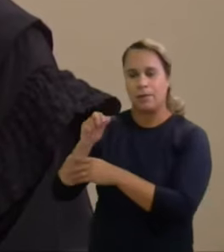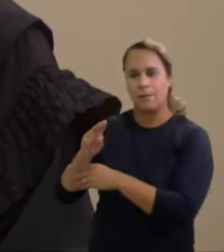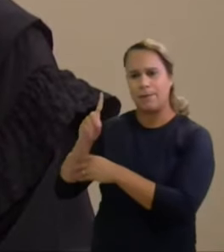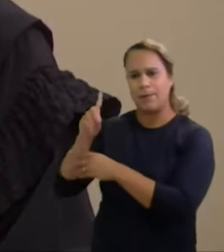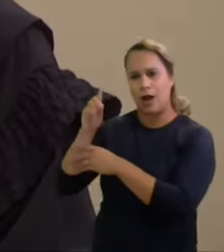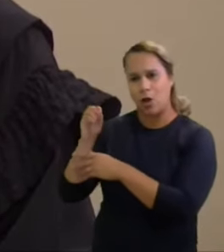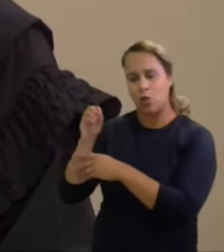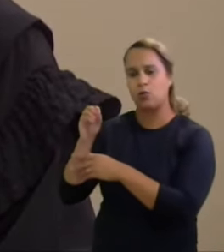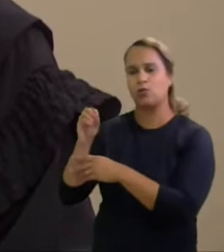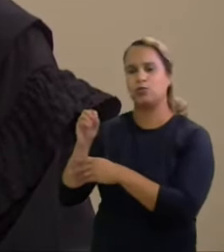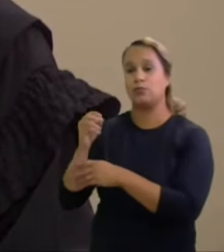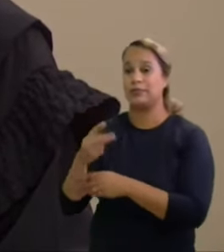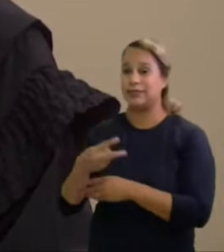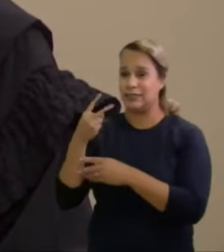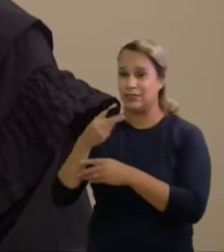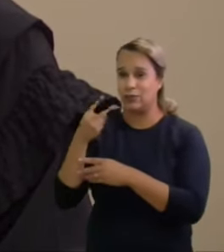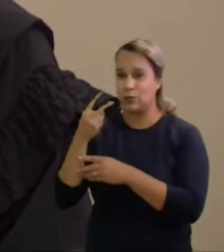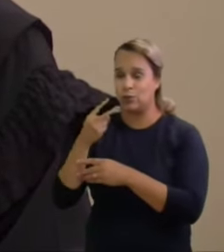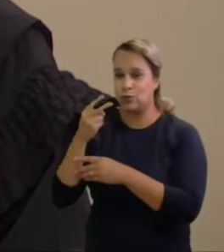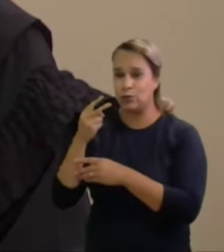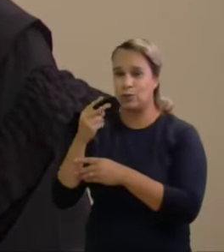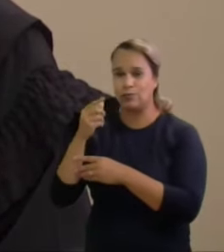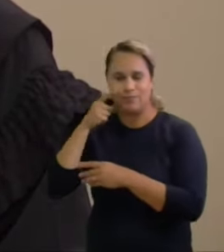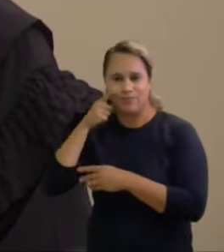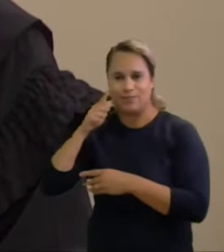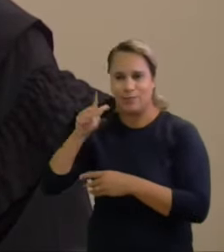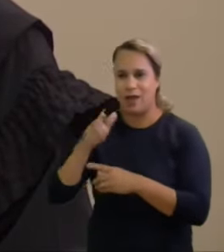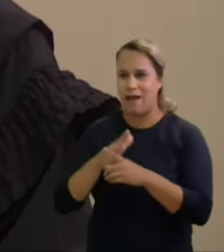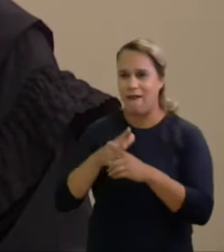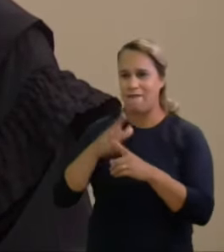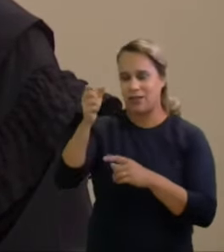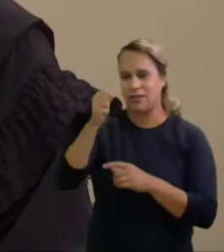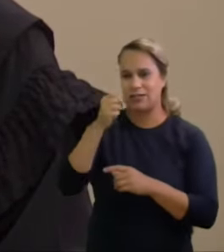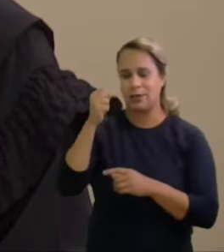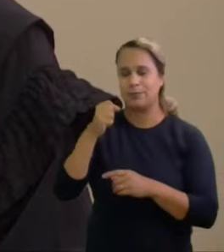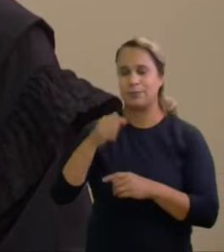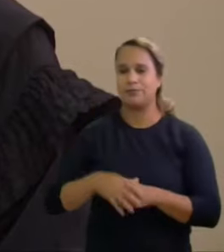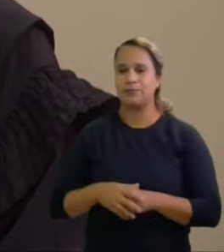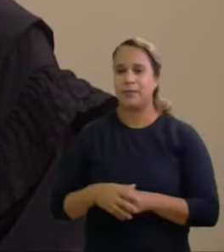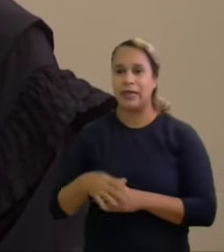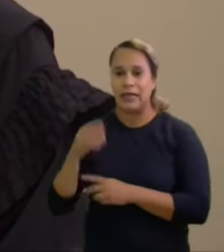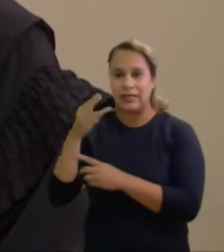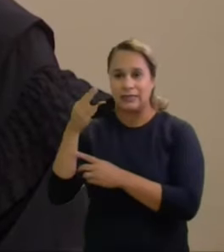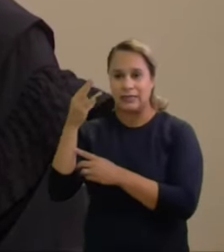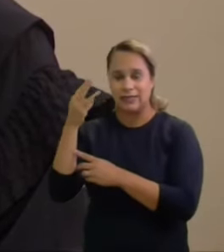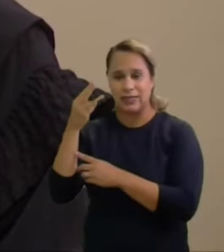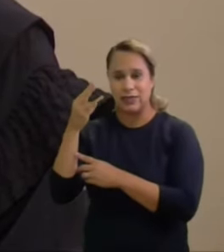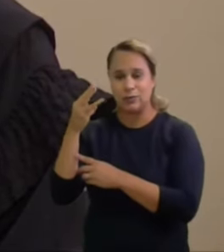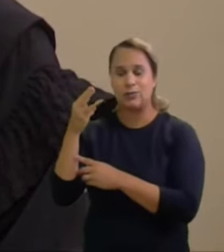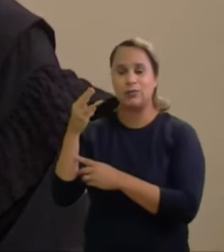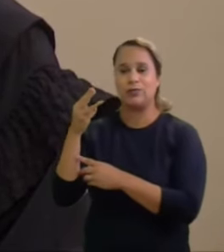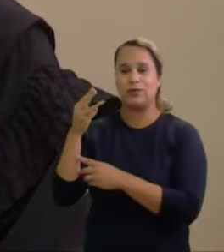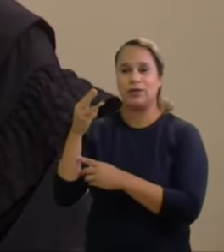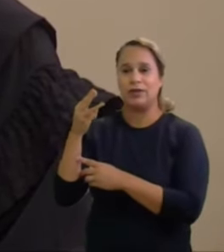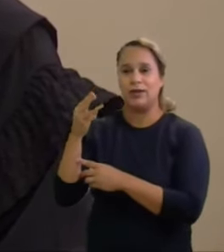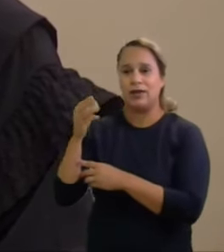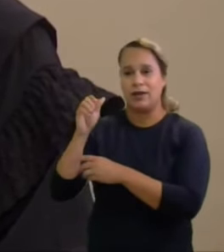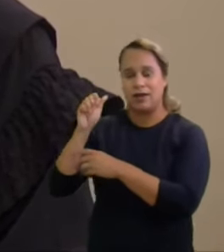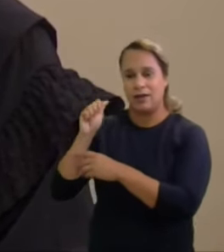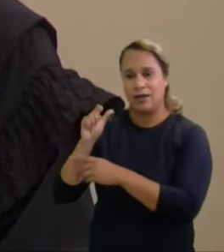.962 votos em terceiro lugar Álvaro Dias que recebeu 1.396